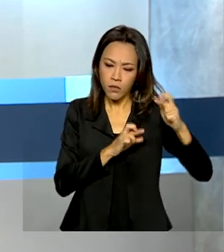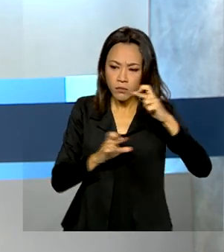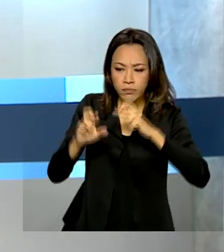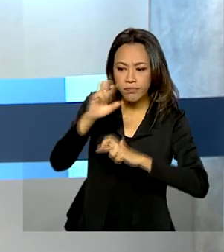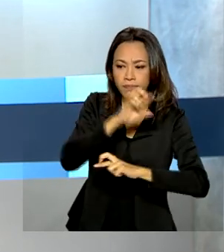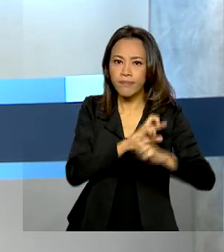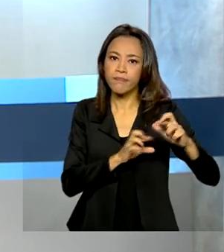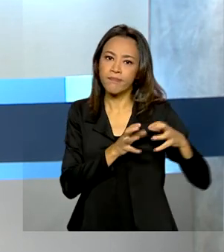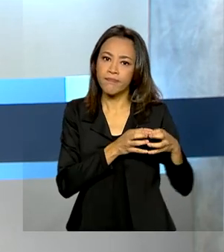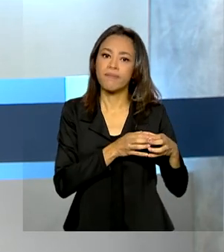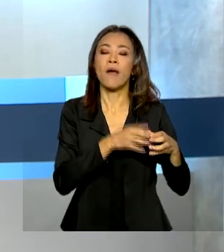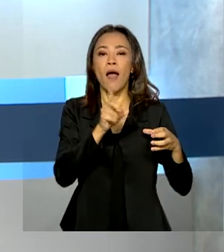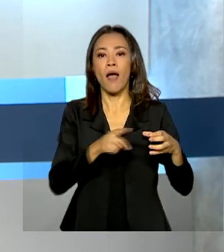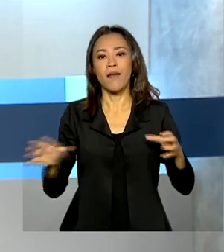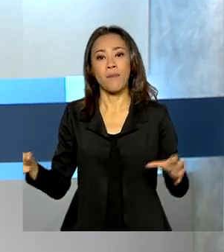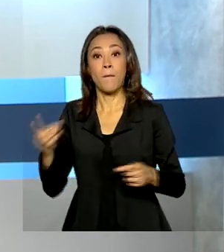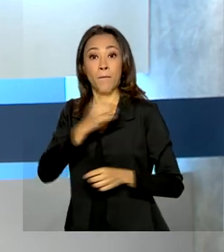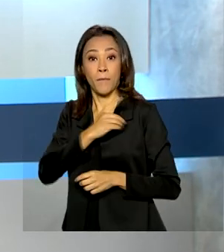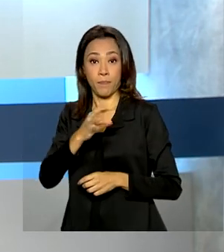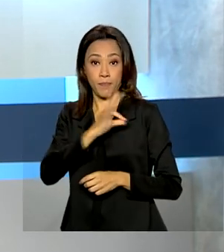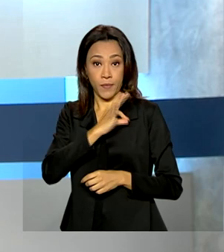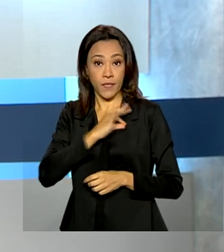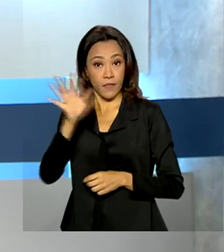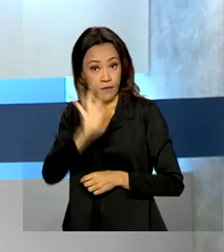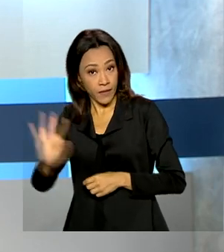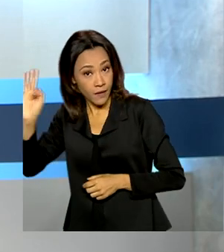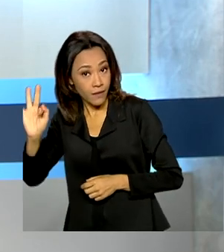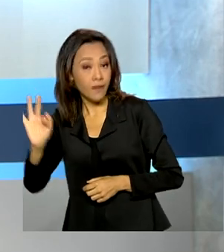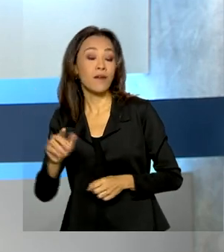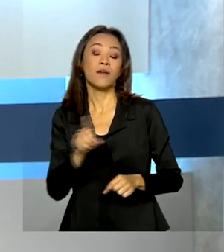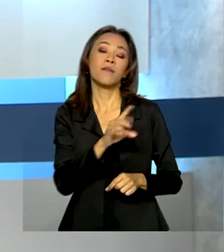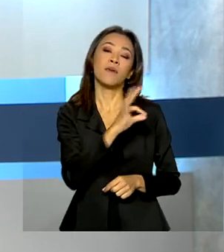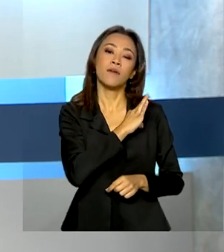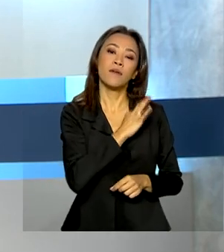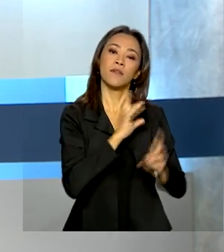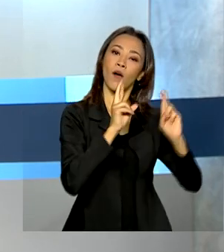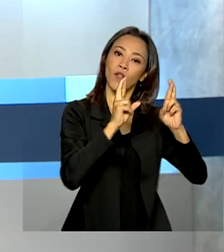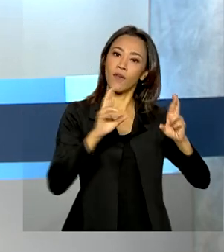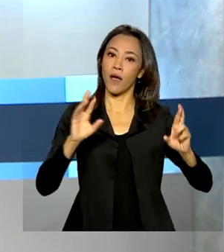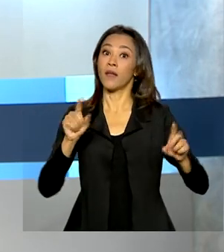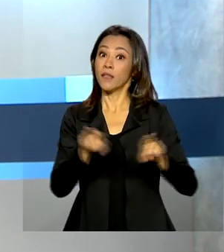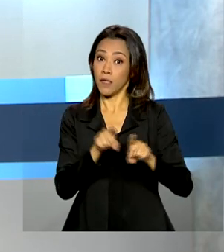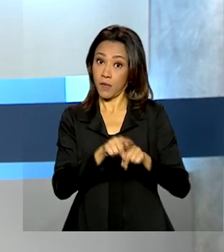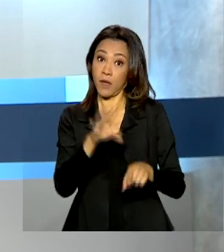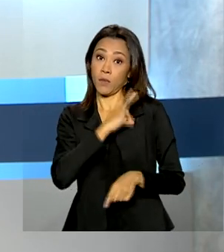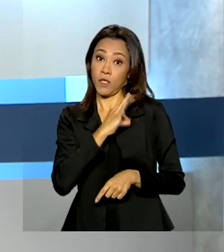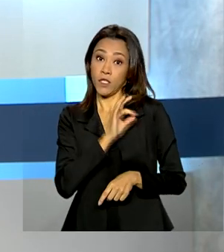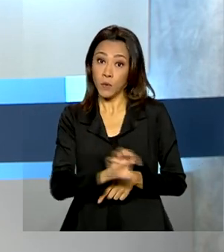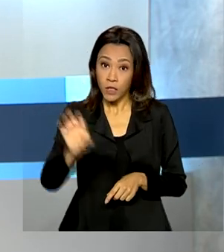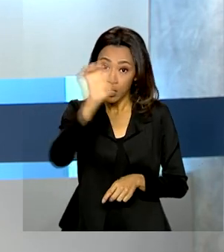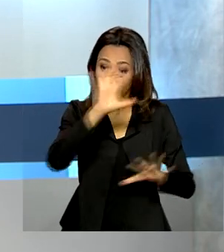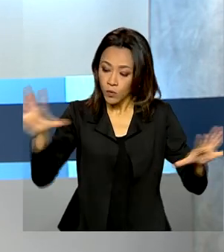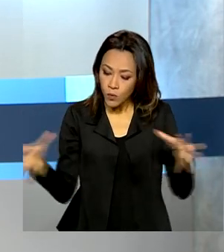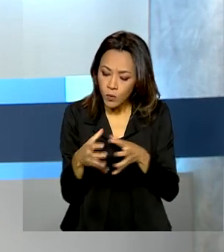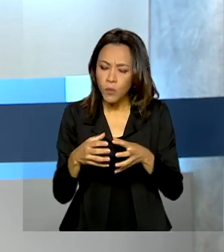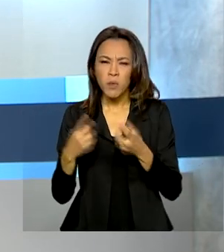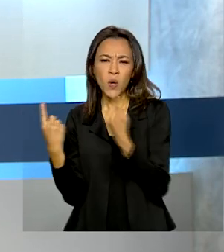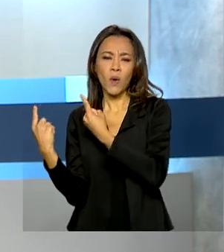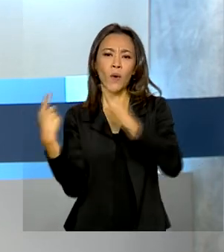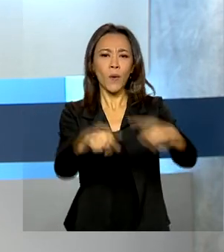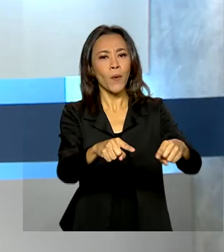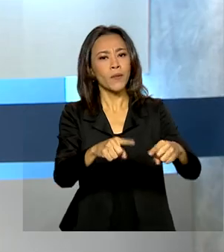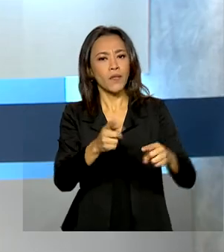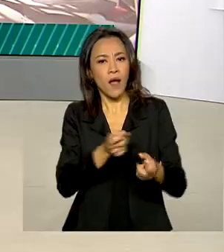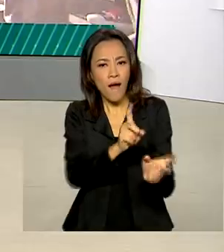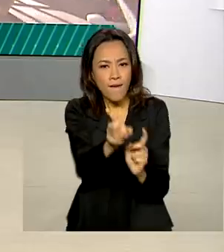ação integrada entre a Polícia Federal e a Polícia Rodoviária Federal, além das polícias estaduais, para combater o tráfico de drogas